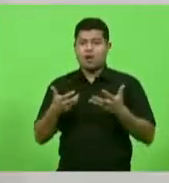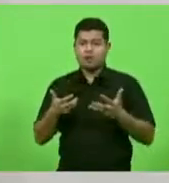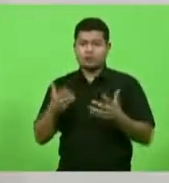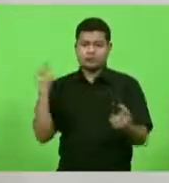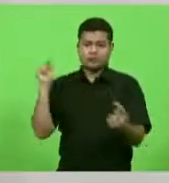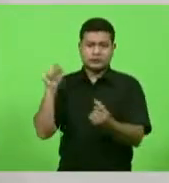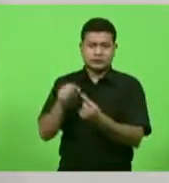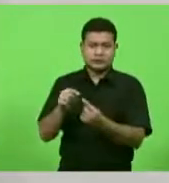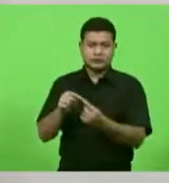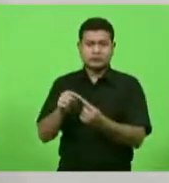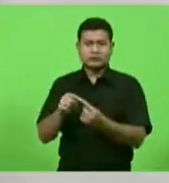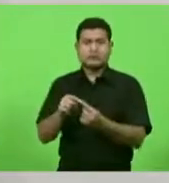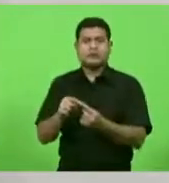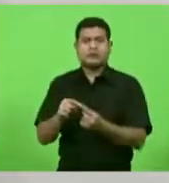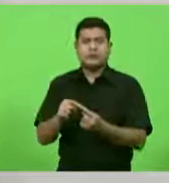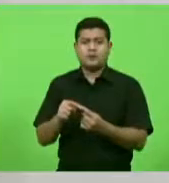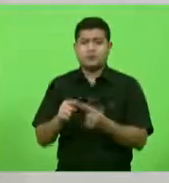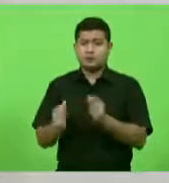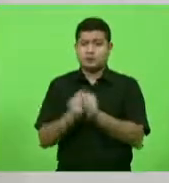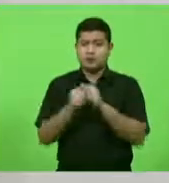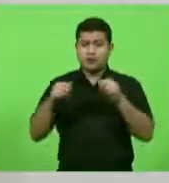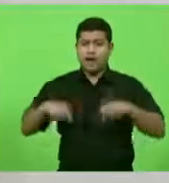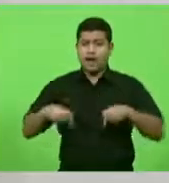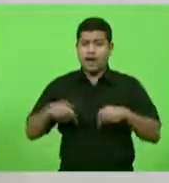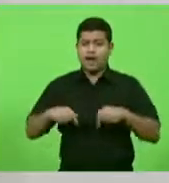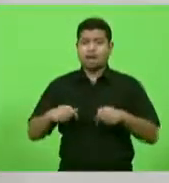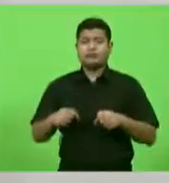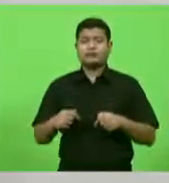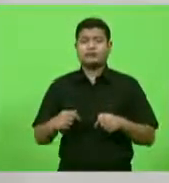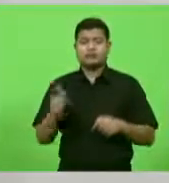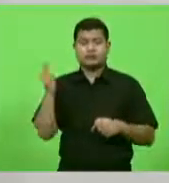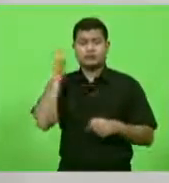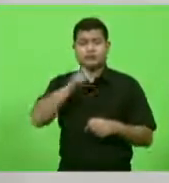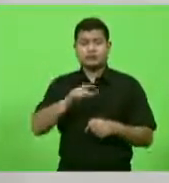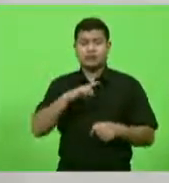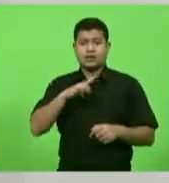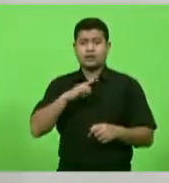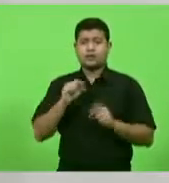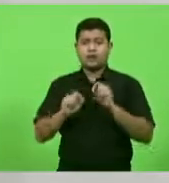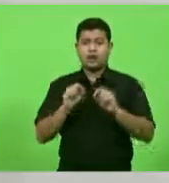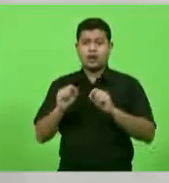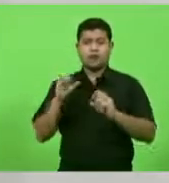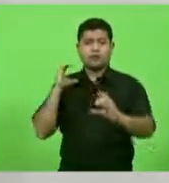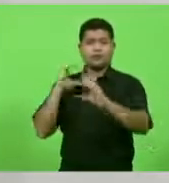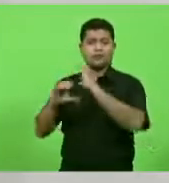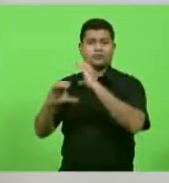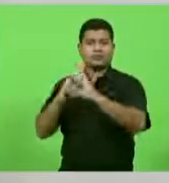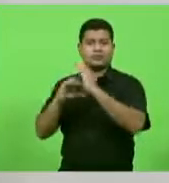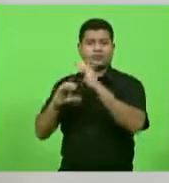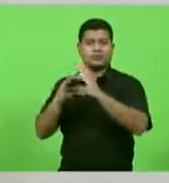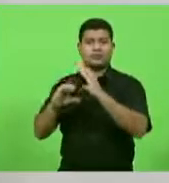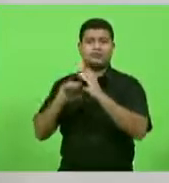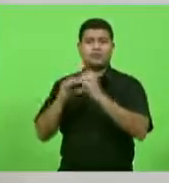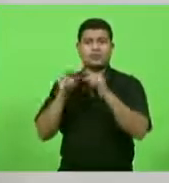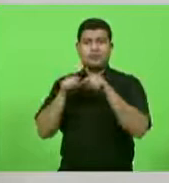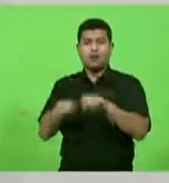junto a este parlamento, construir uma ponte que pudesse ligar uma pluralidade